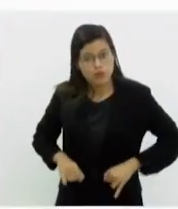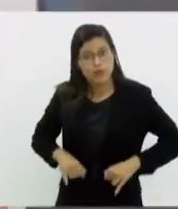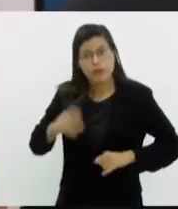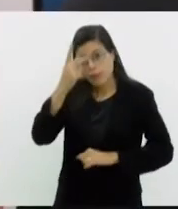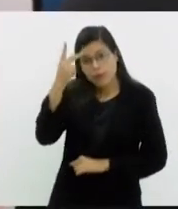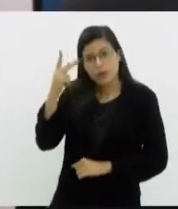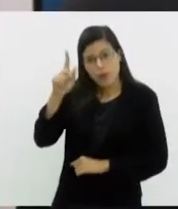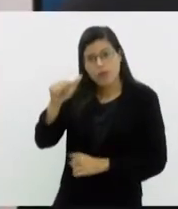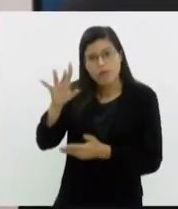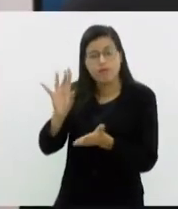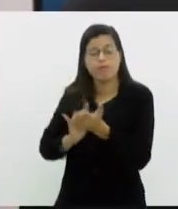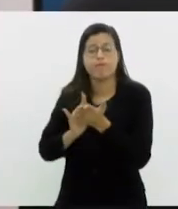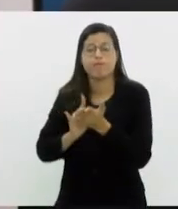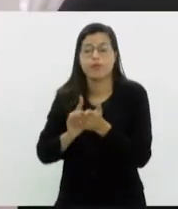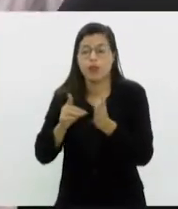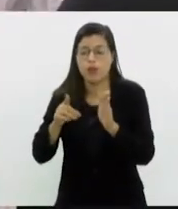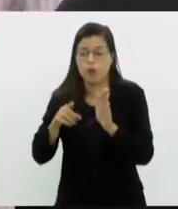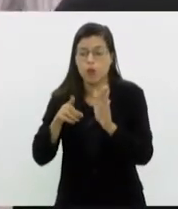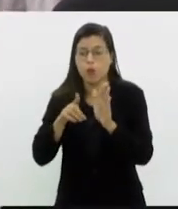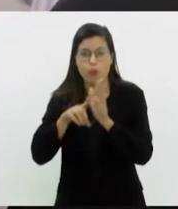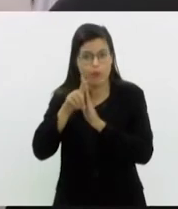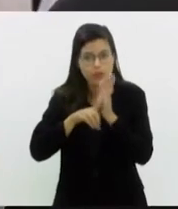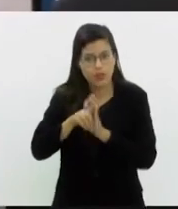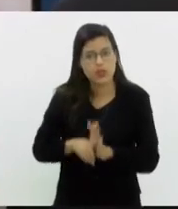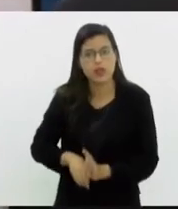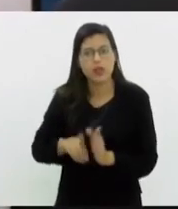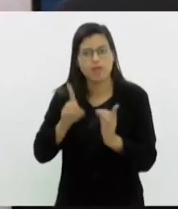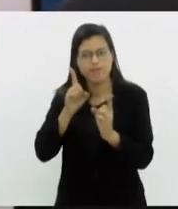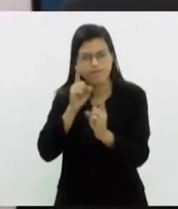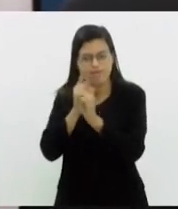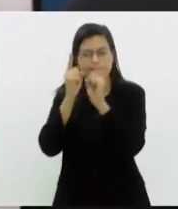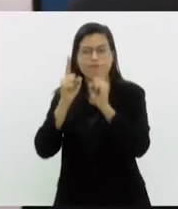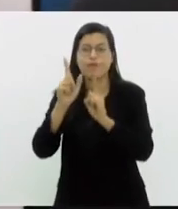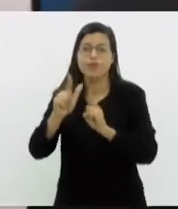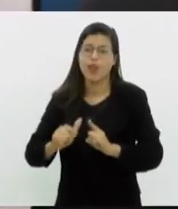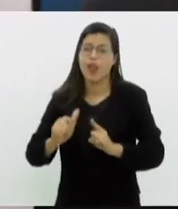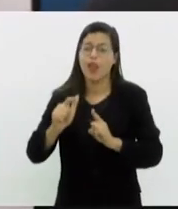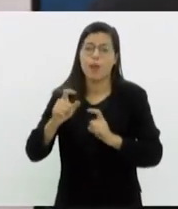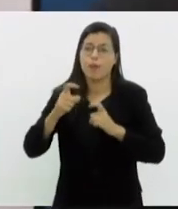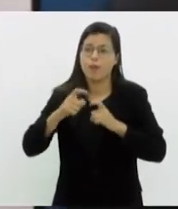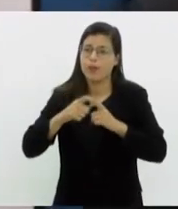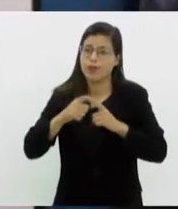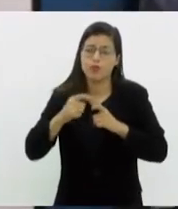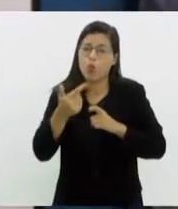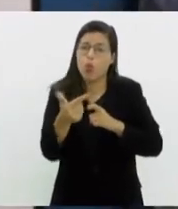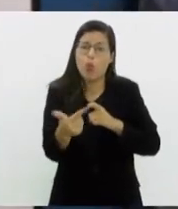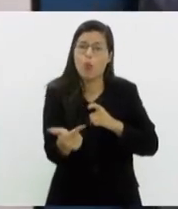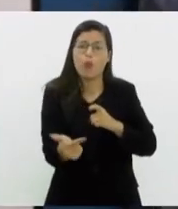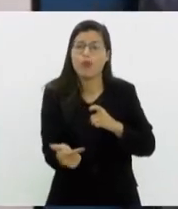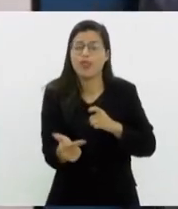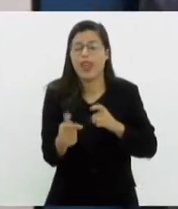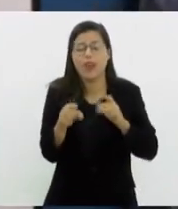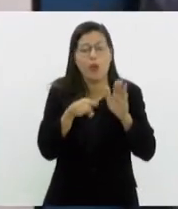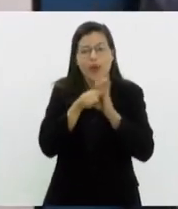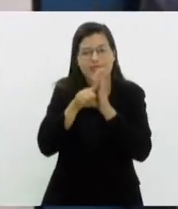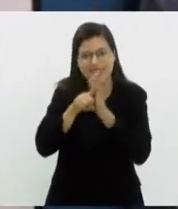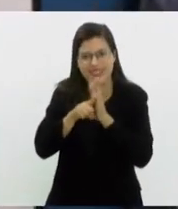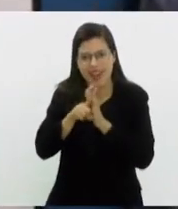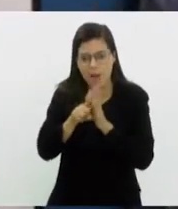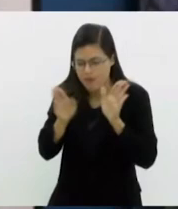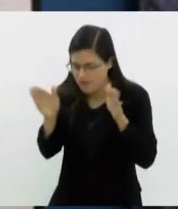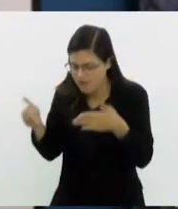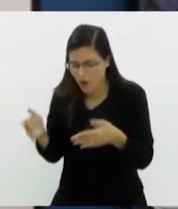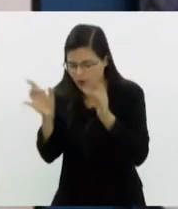é real. O diagnóstico é iminentemente clínico. A gente não tem exames específicos da doença, a gente não tem